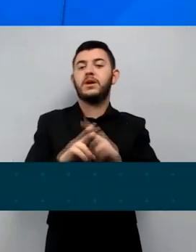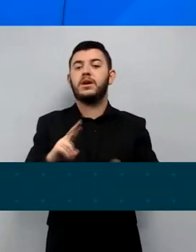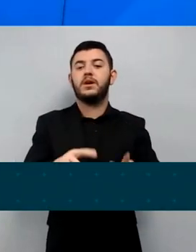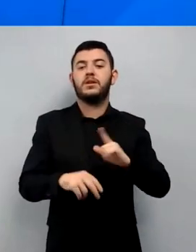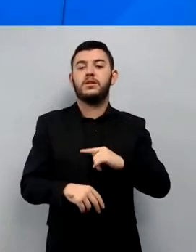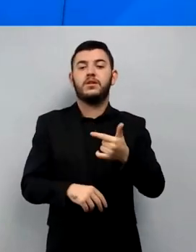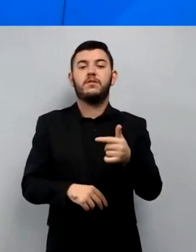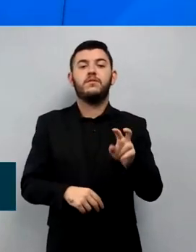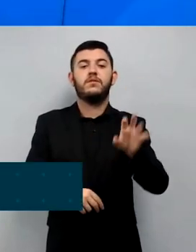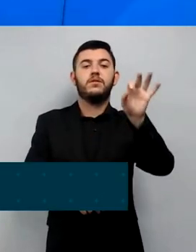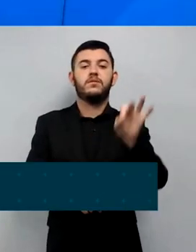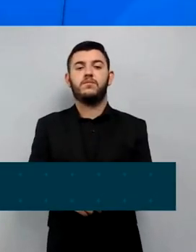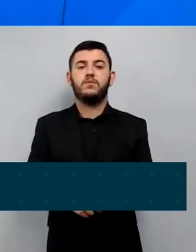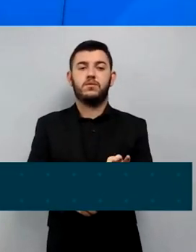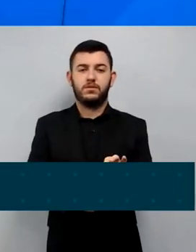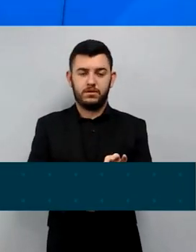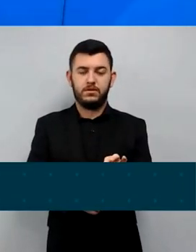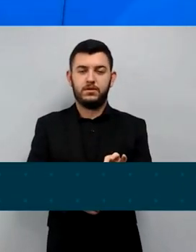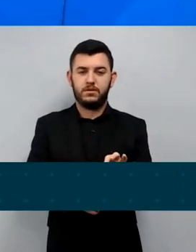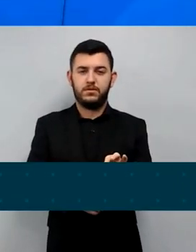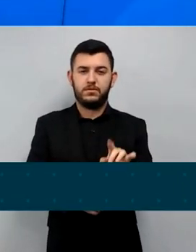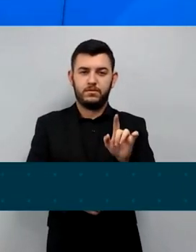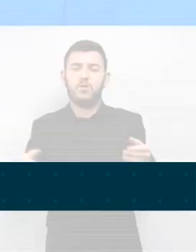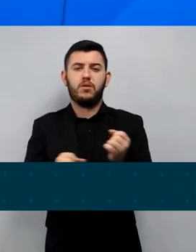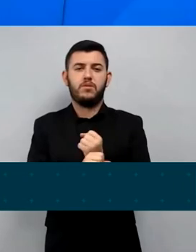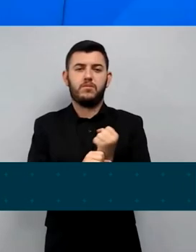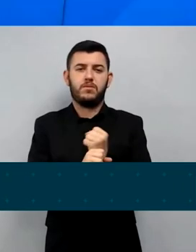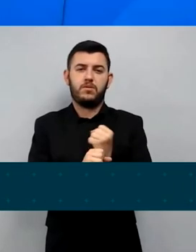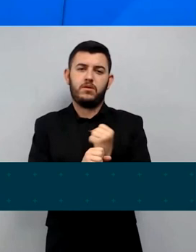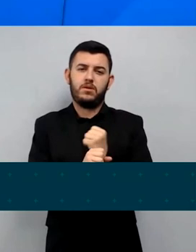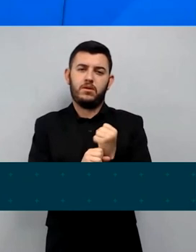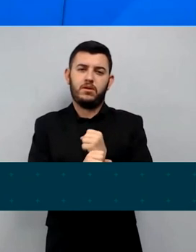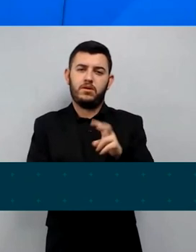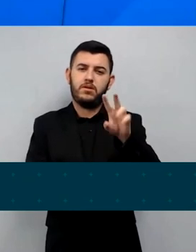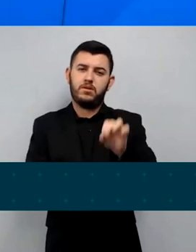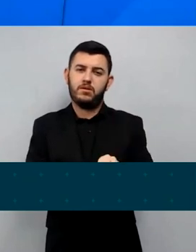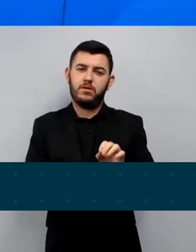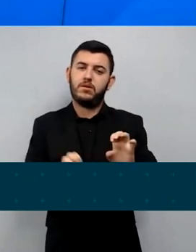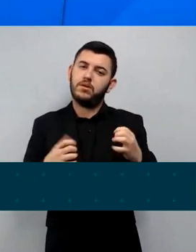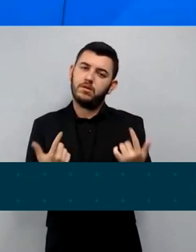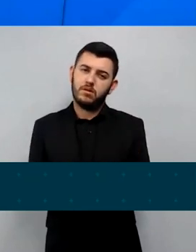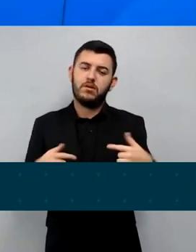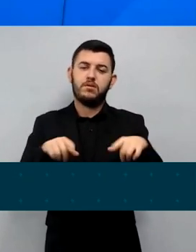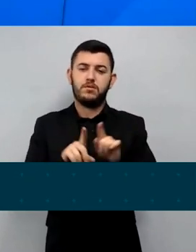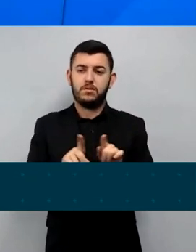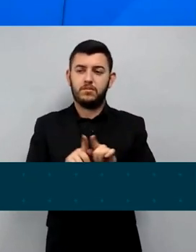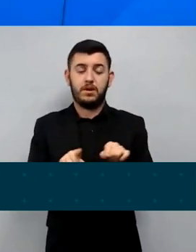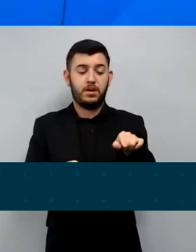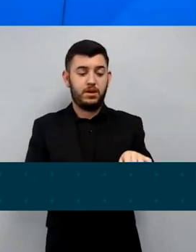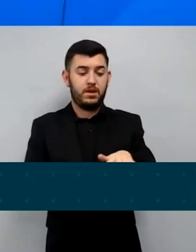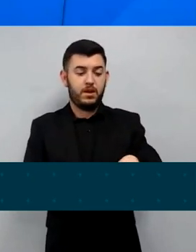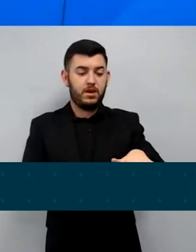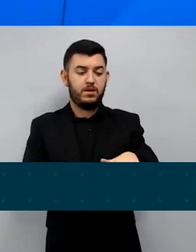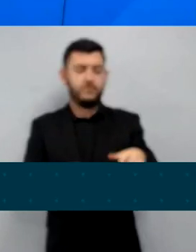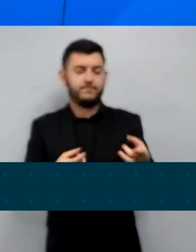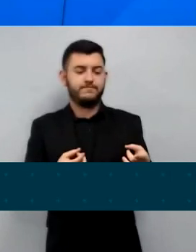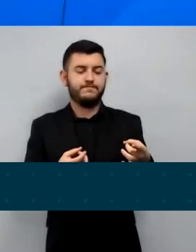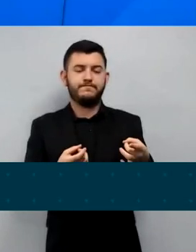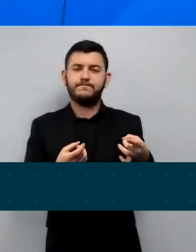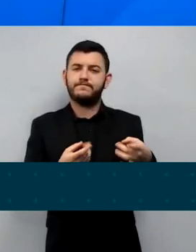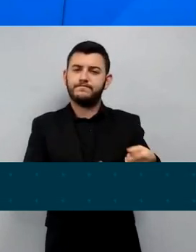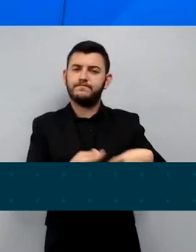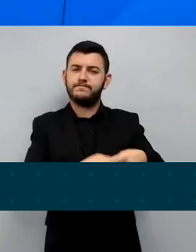% do mercado em agronegócio. O segmento agro é o segmento, como nós vimos,